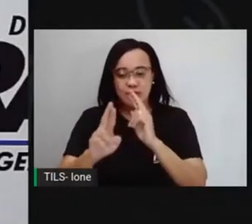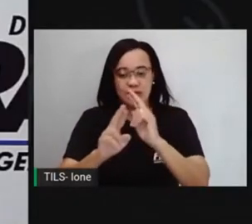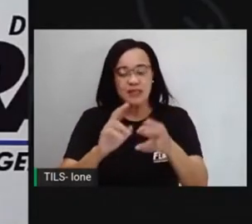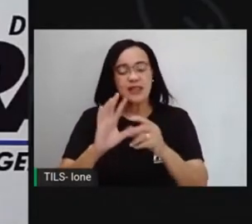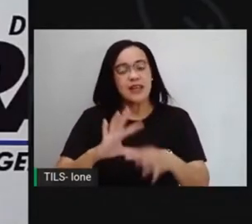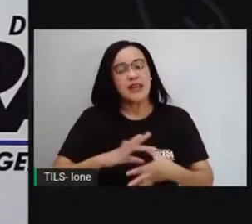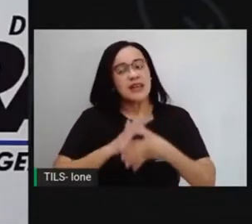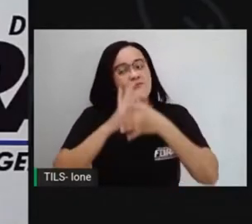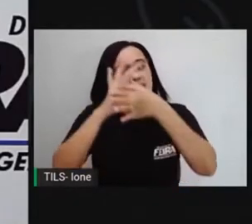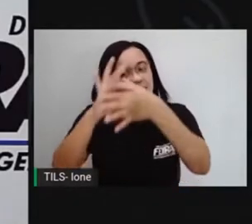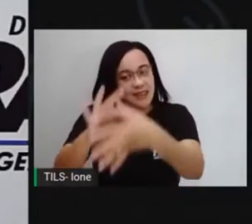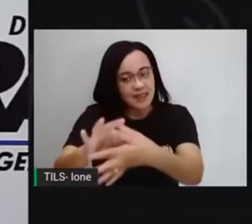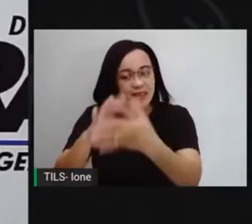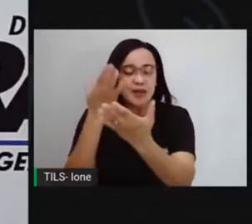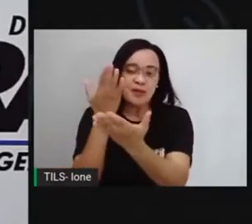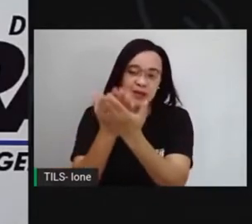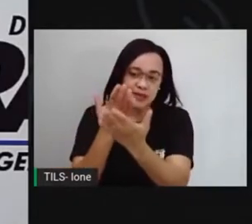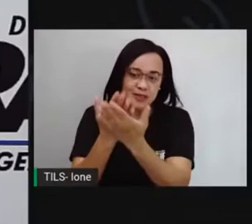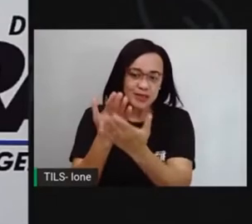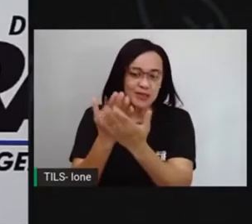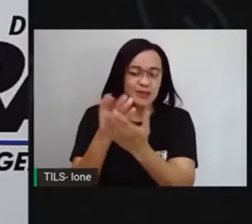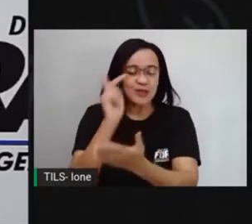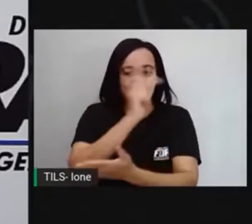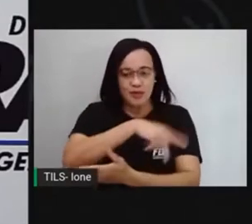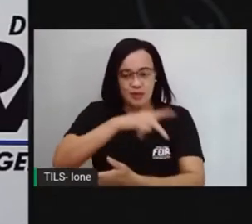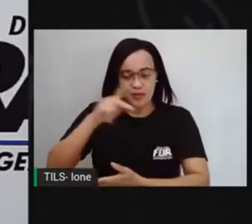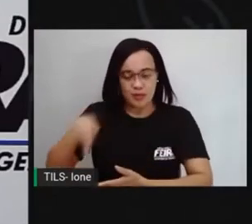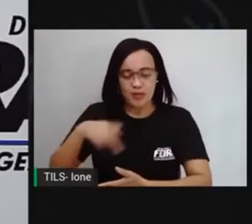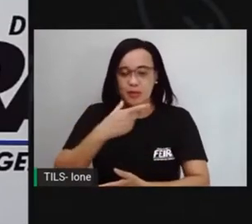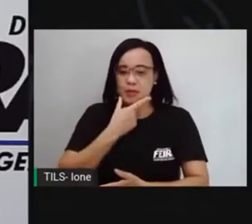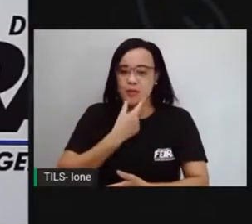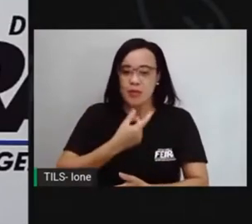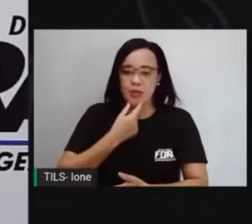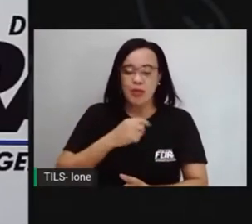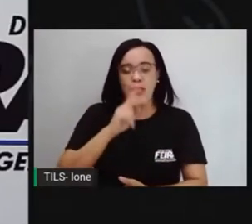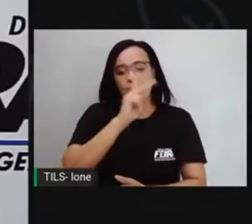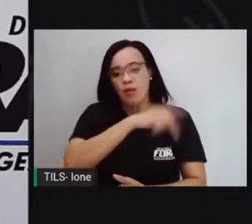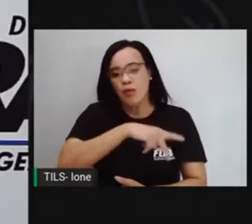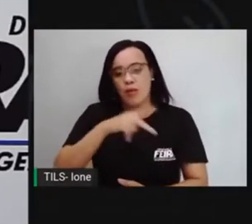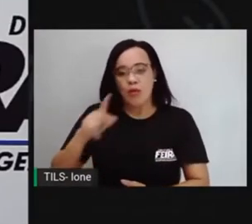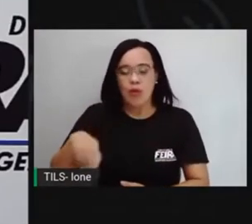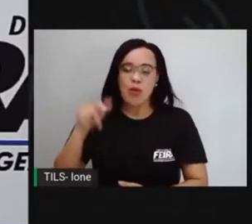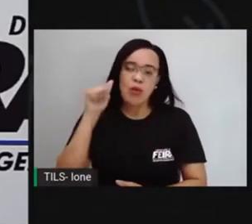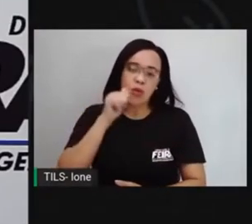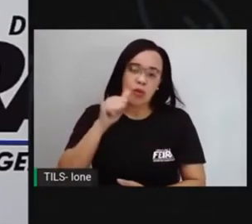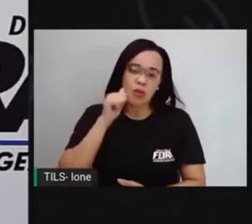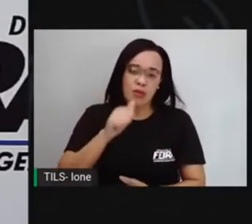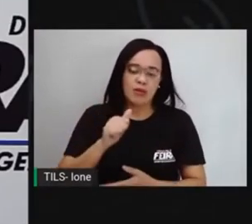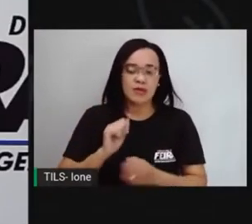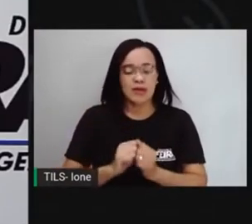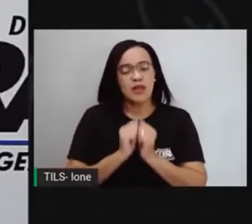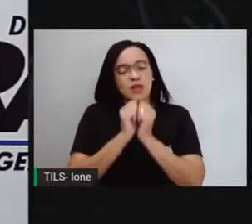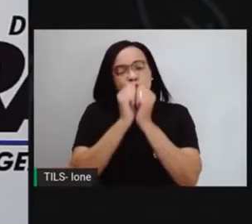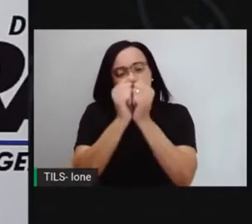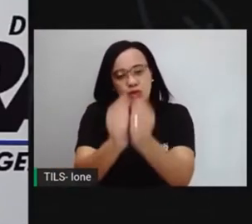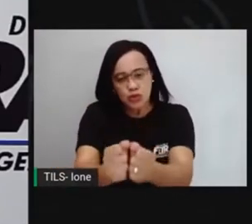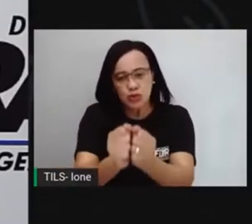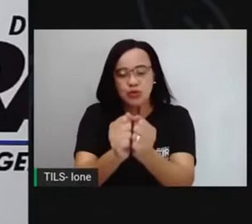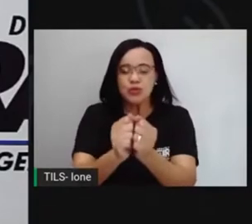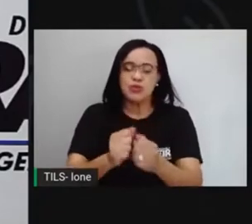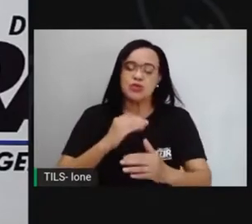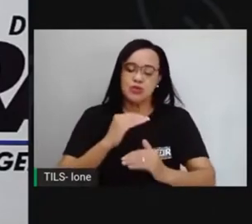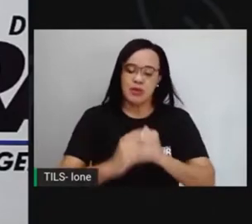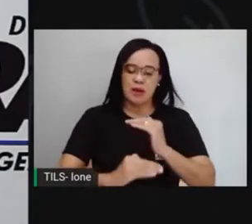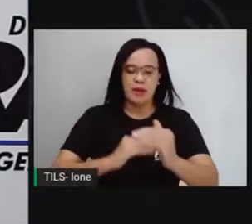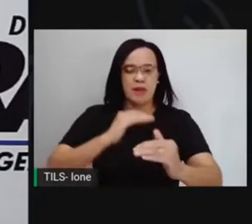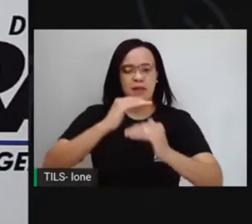para a PRO, não é? Ou para o professor, para que eles possam acompanhar o seu desenvolvimento, fazer com que você passe